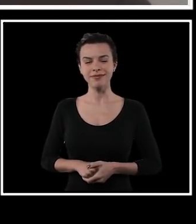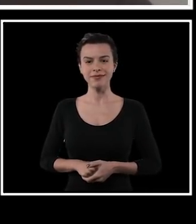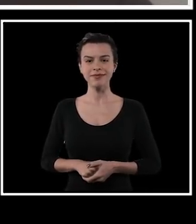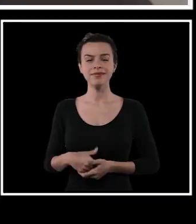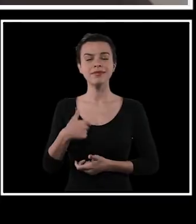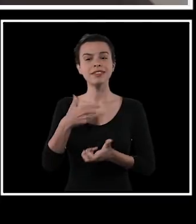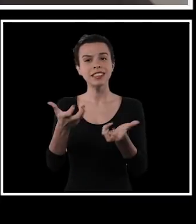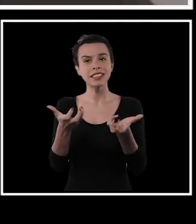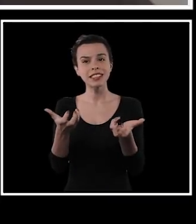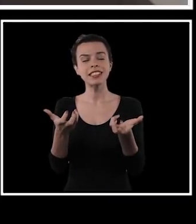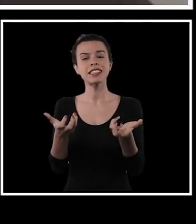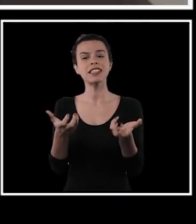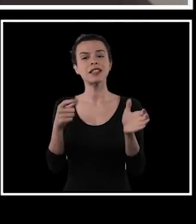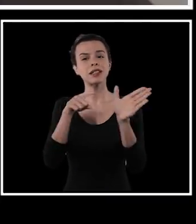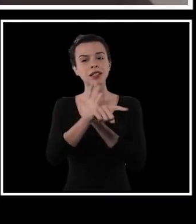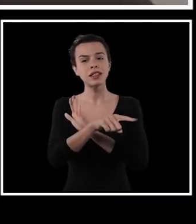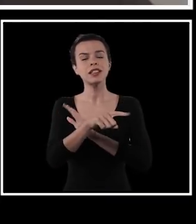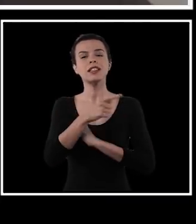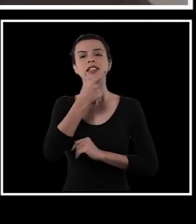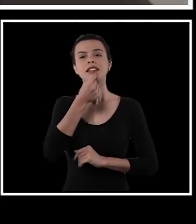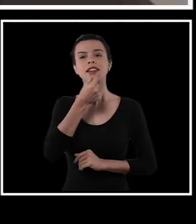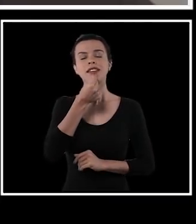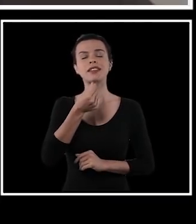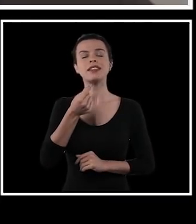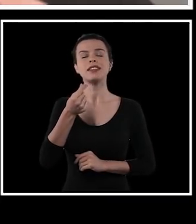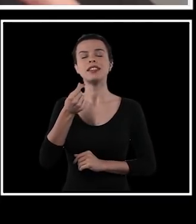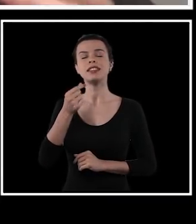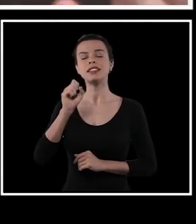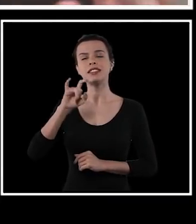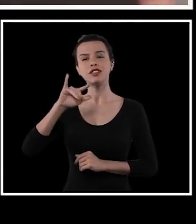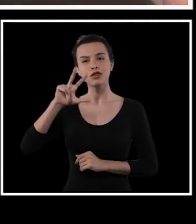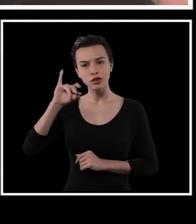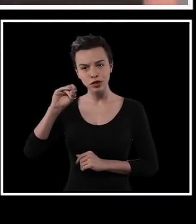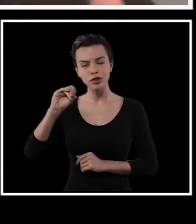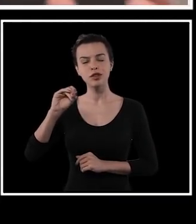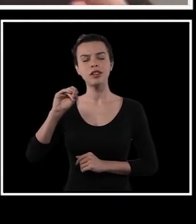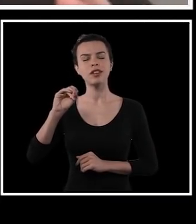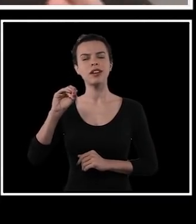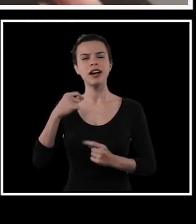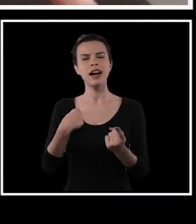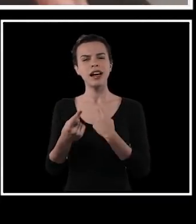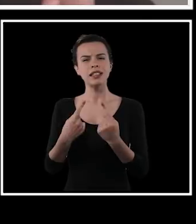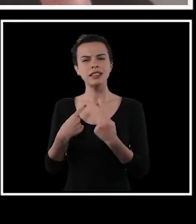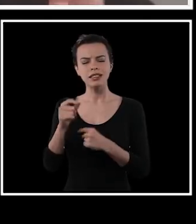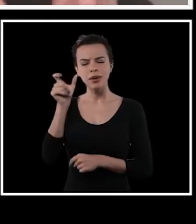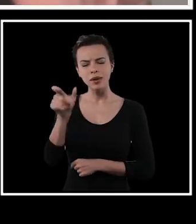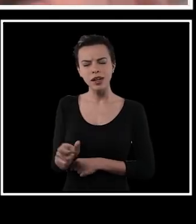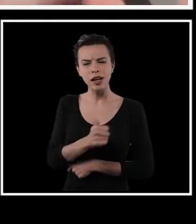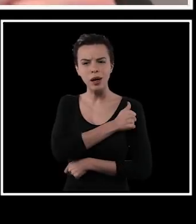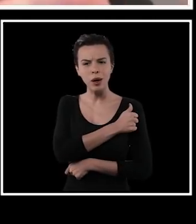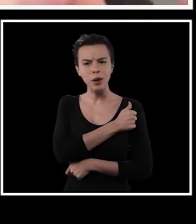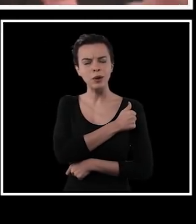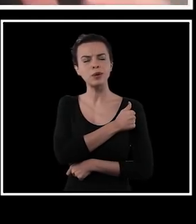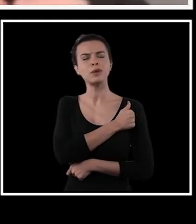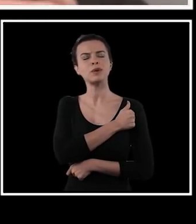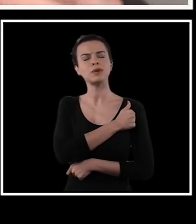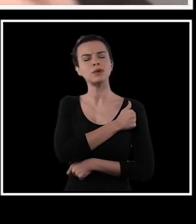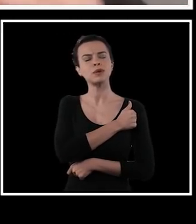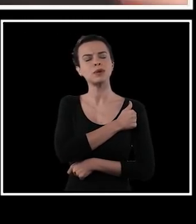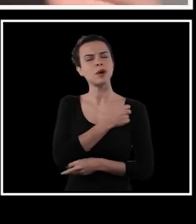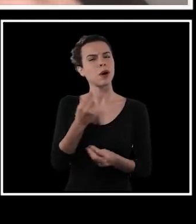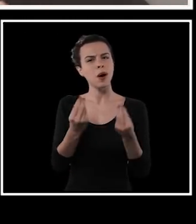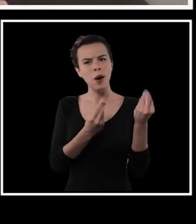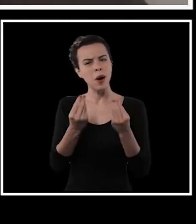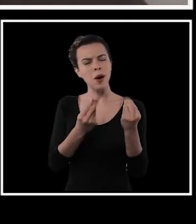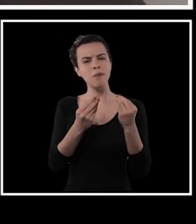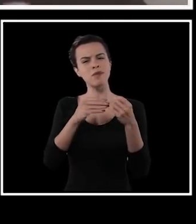bem essa. Eu queria começar perguntando para o Silvio. Como é que é essa relação entre tratar o aluno como alguém sem luz e ter esse